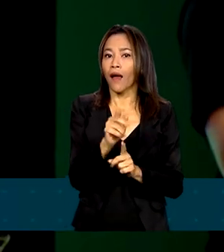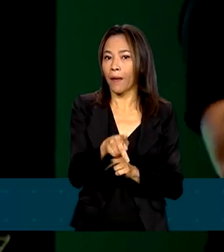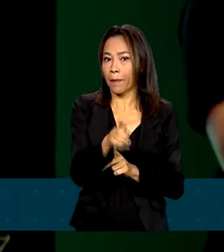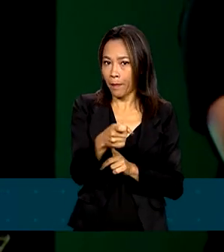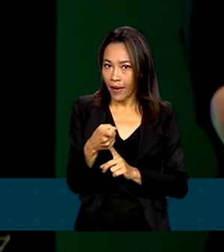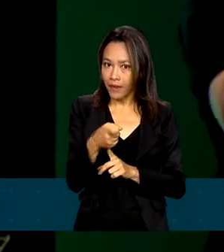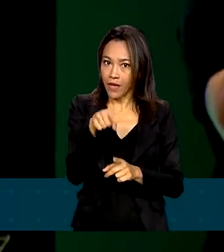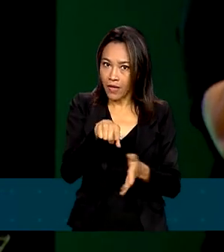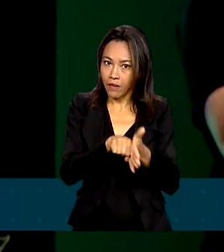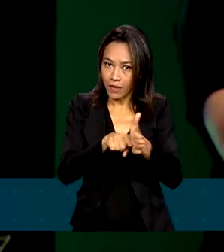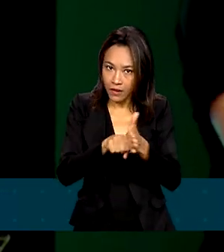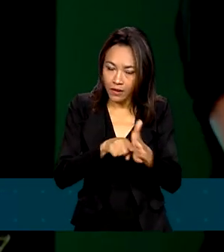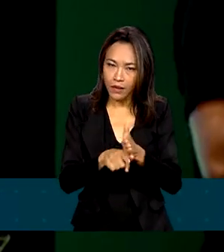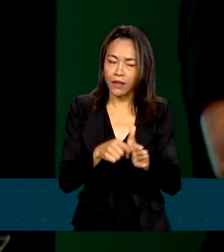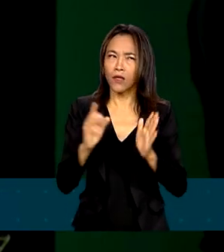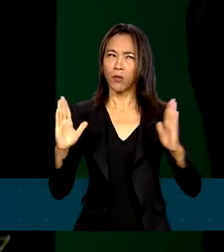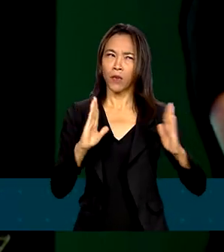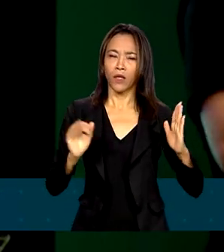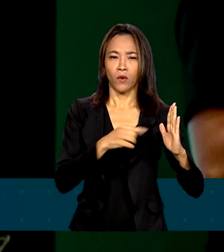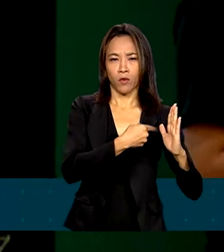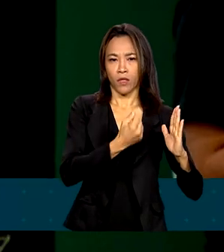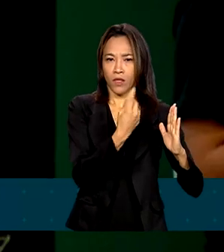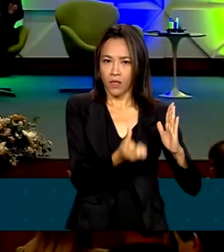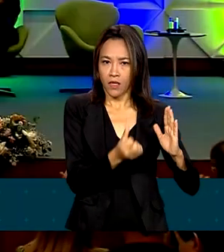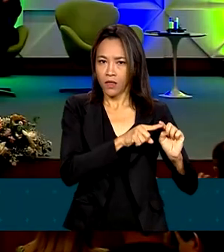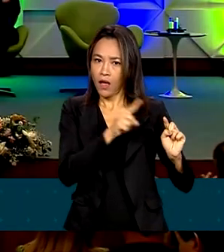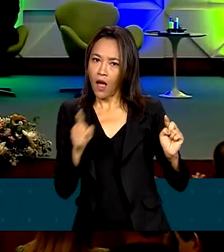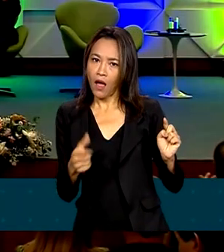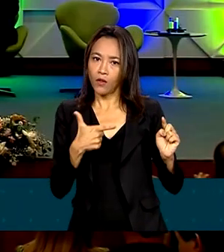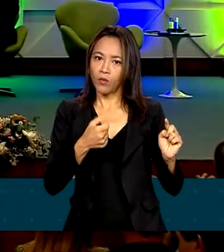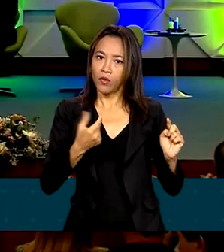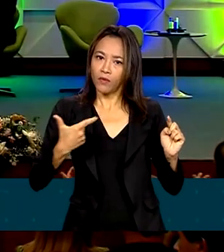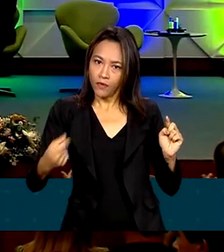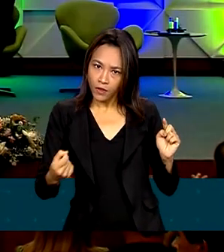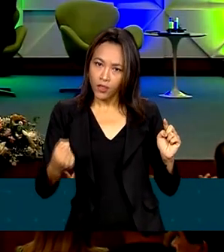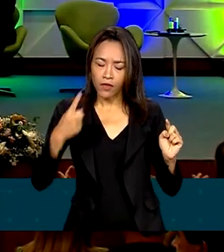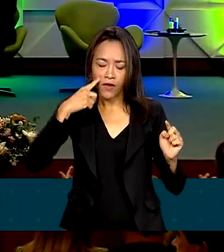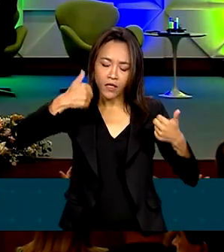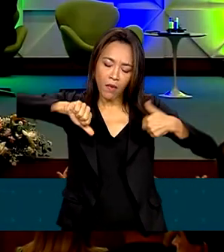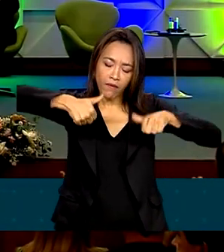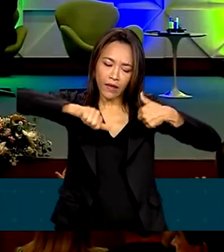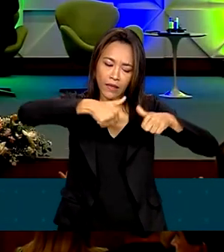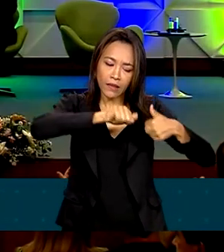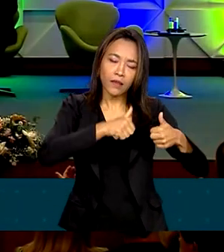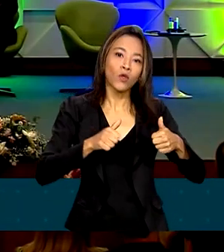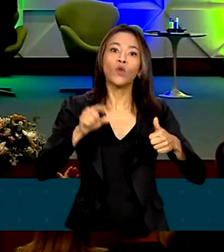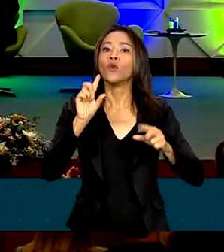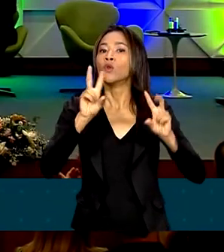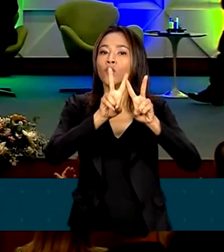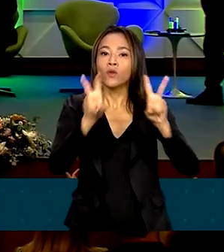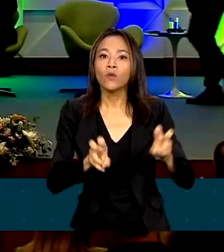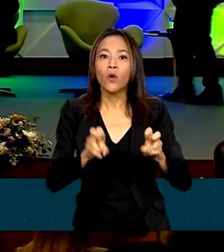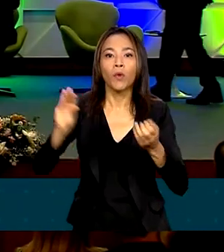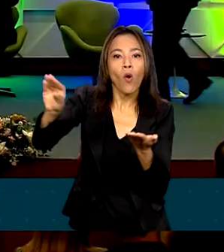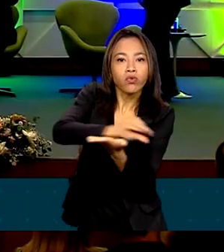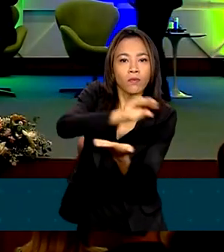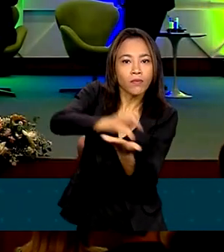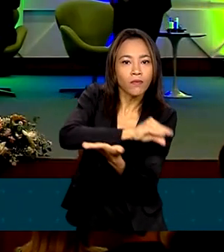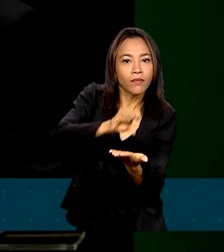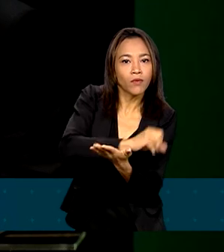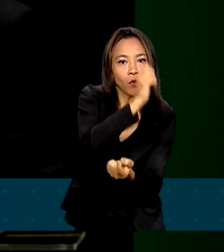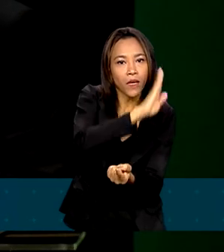estudo, realizado entre 2016 e 2020, fez uma análise dos fluxos de investimentos entre o Brasil e a União